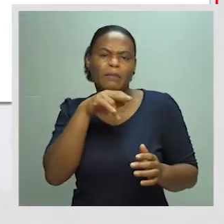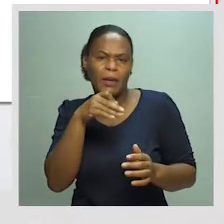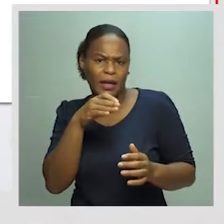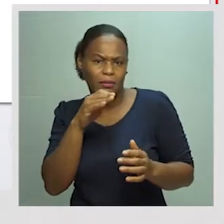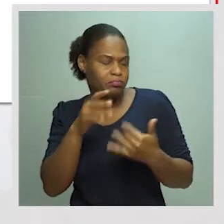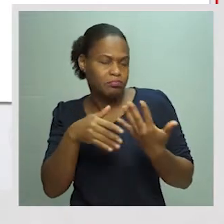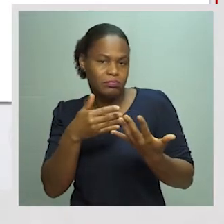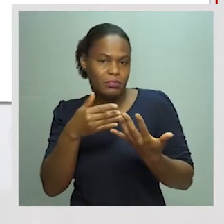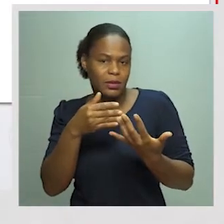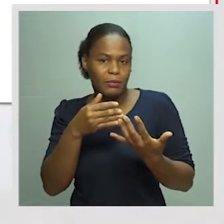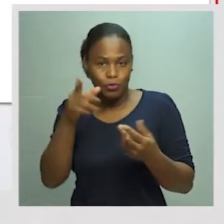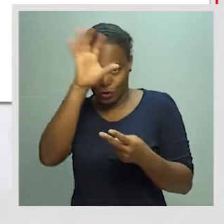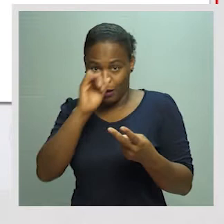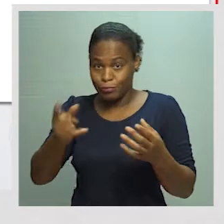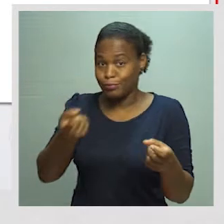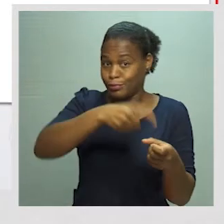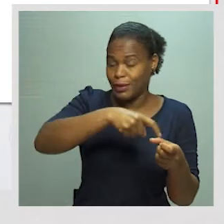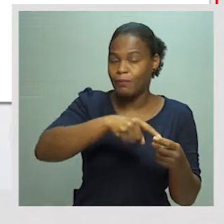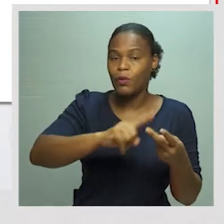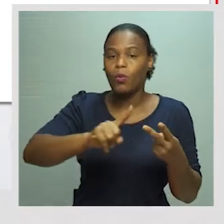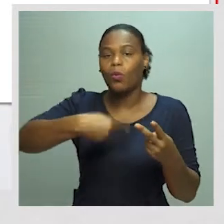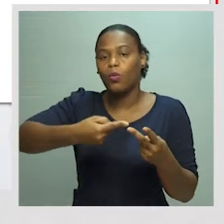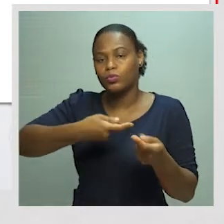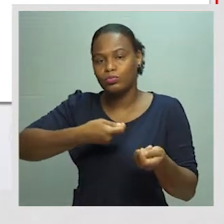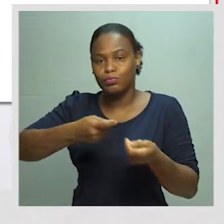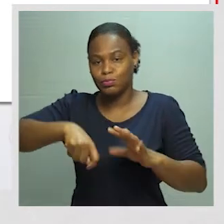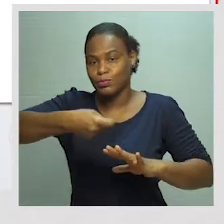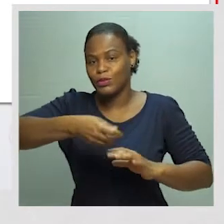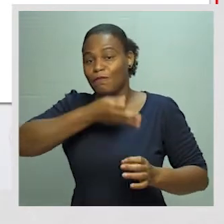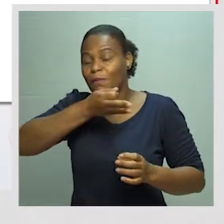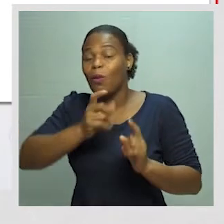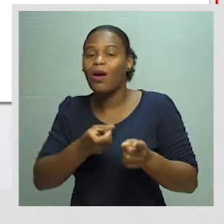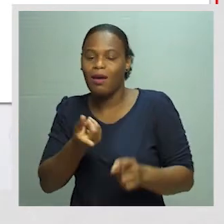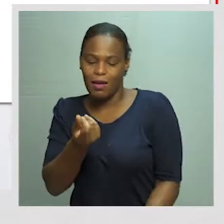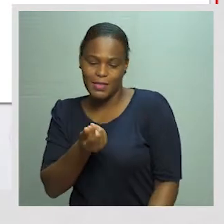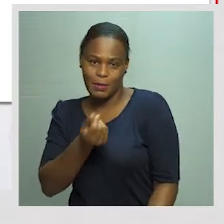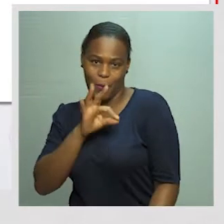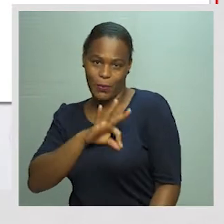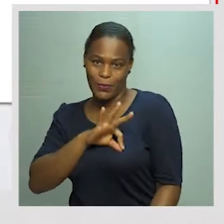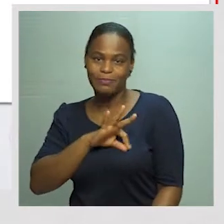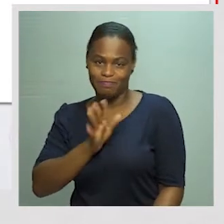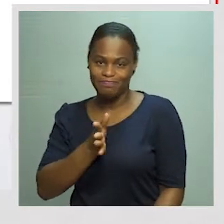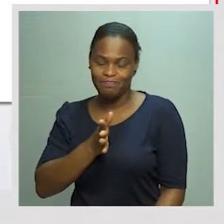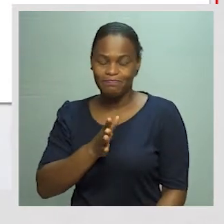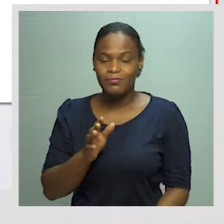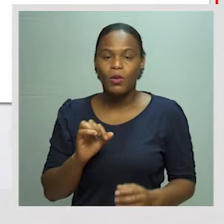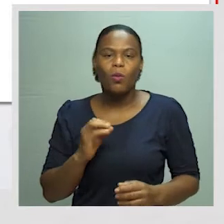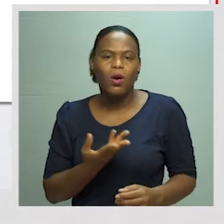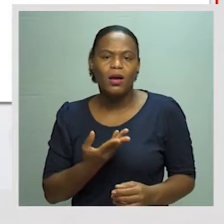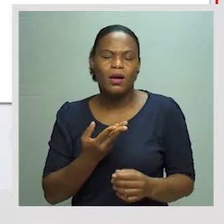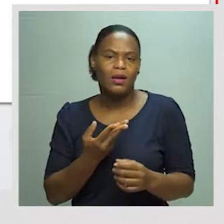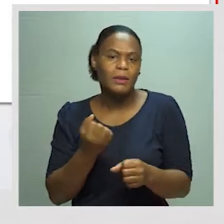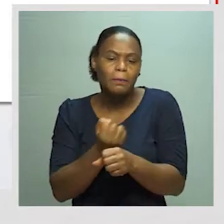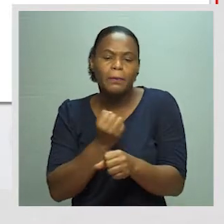a família. O que é que entra mais? Que é recursos para a família? São os ordenados. E quais são